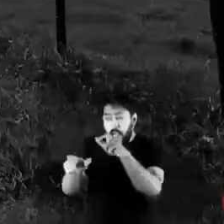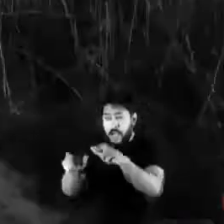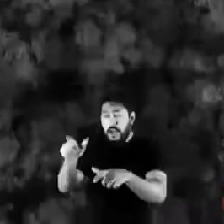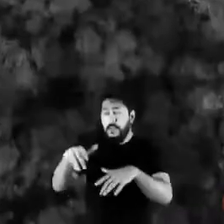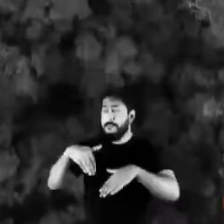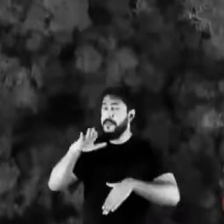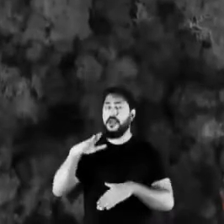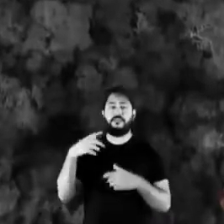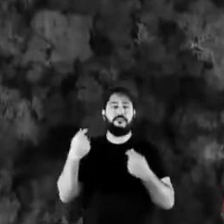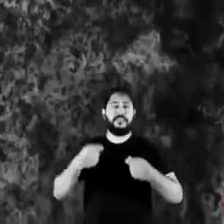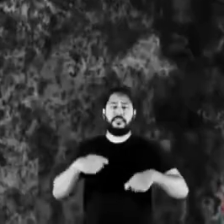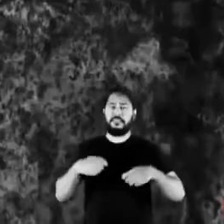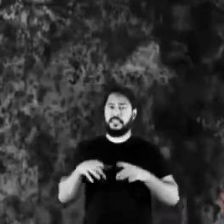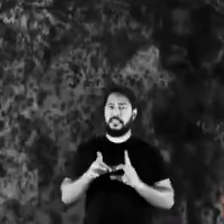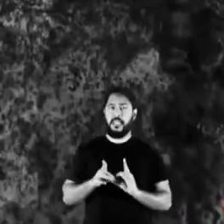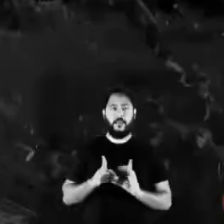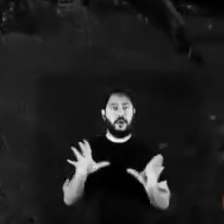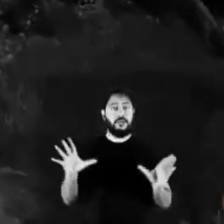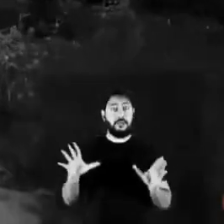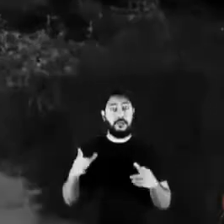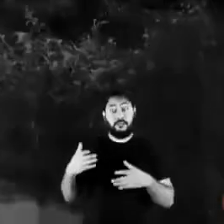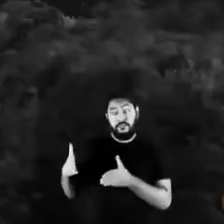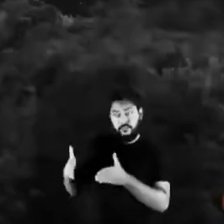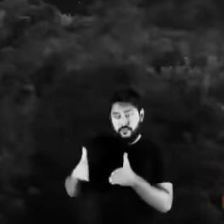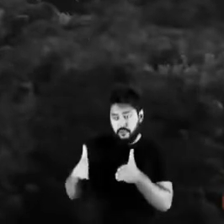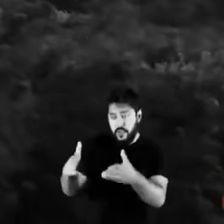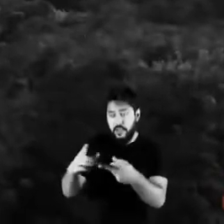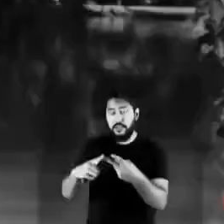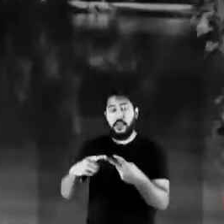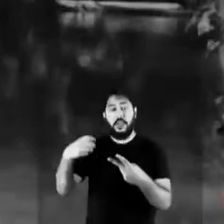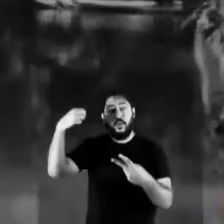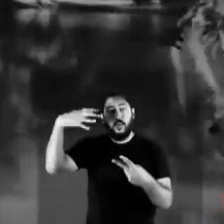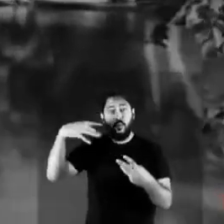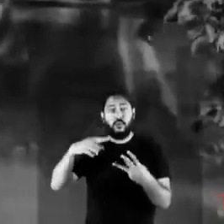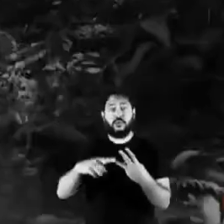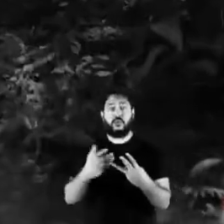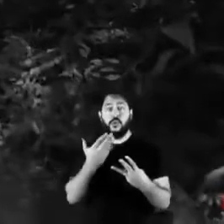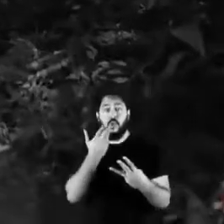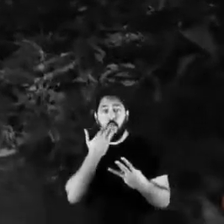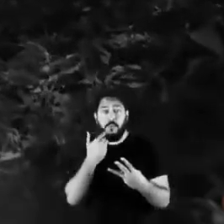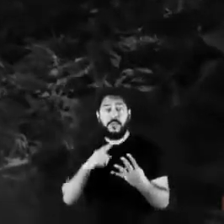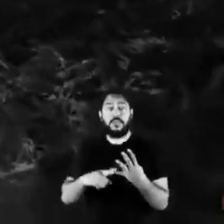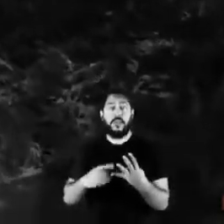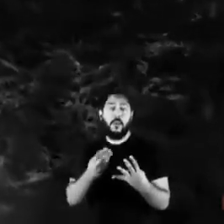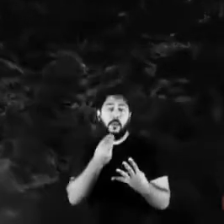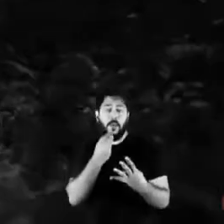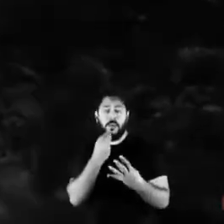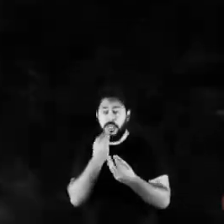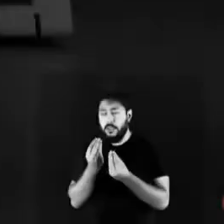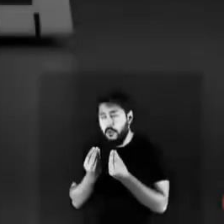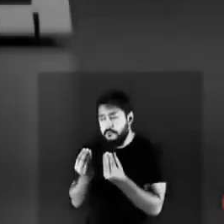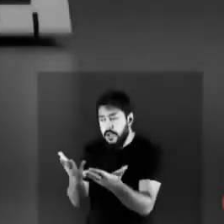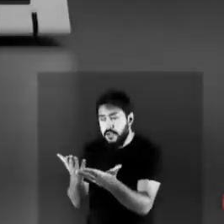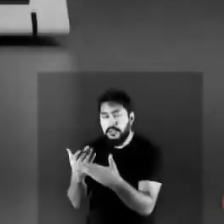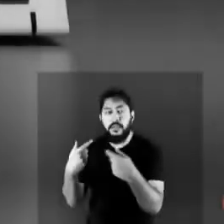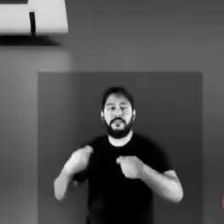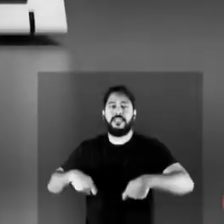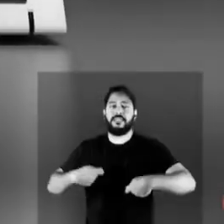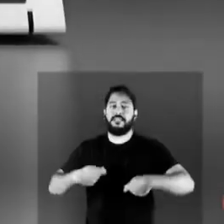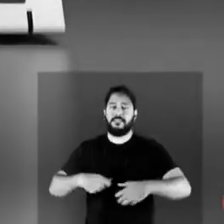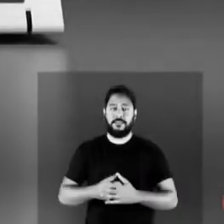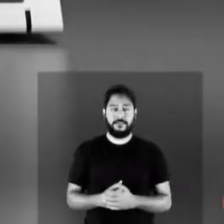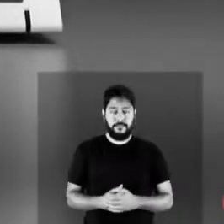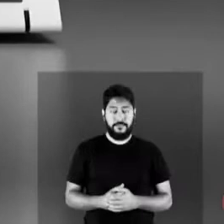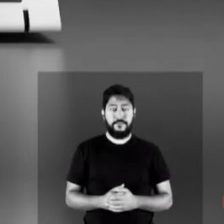1.563.000 quilômetros de estradas. Por isso, a urna